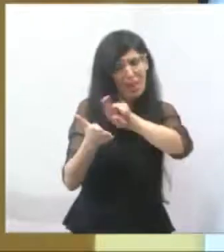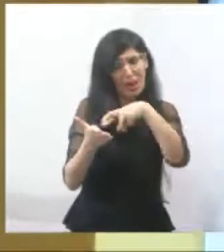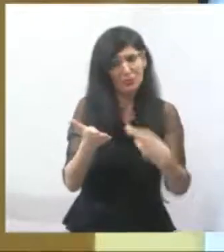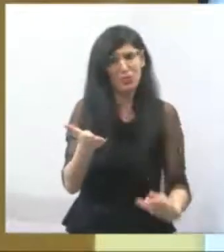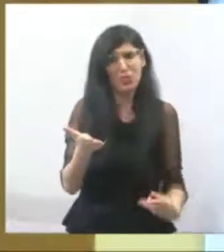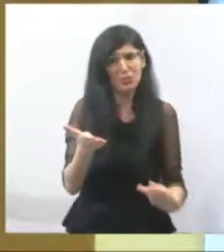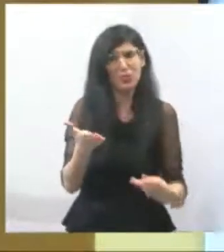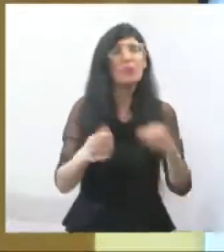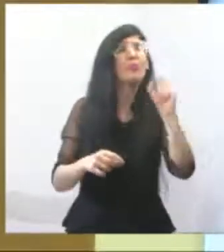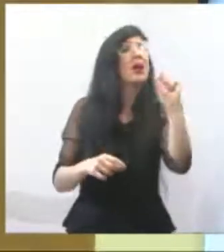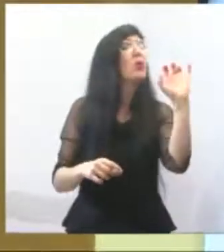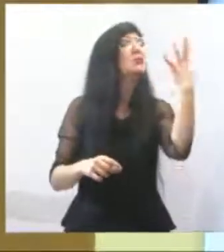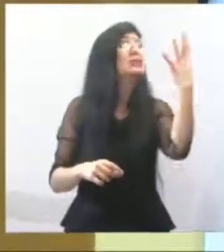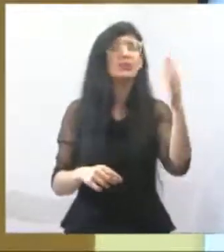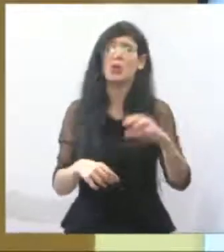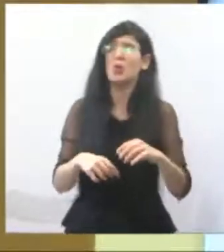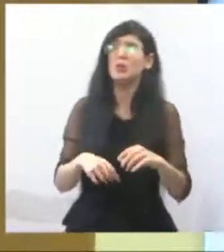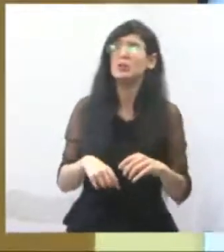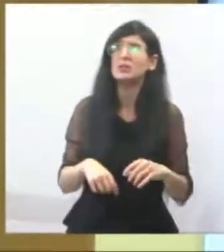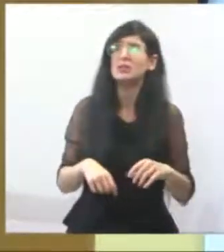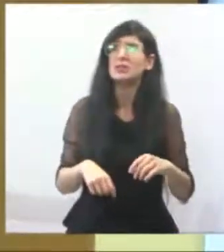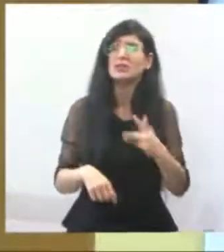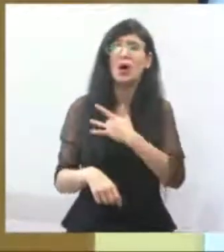Vamos mudar um pouquinho de assunto.